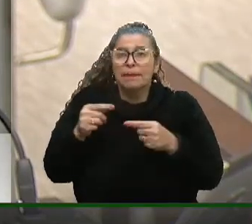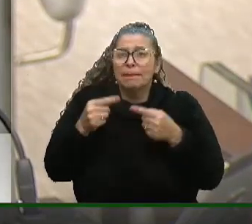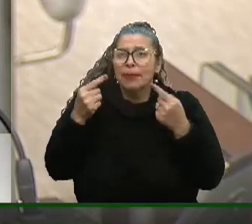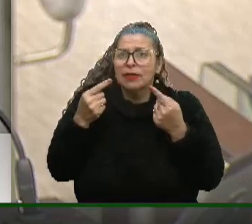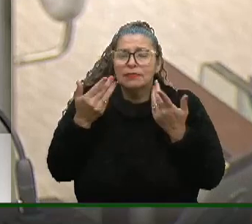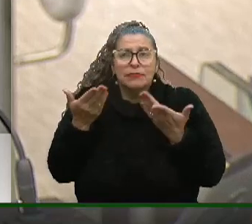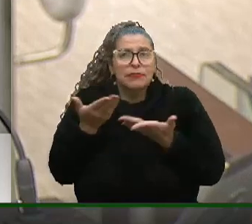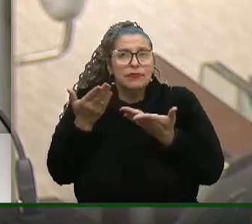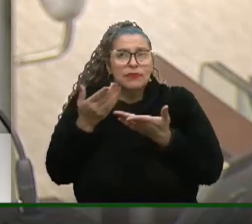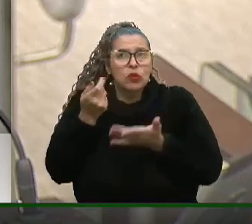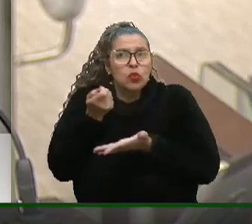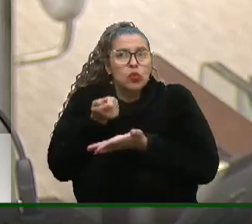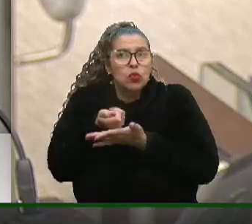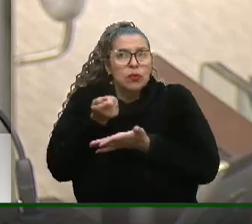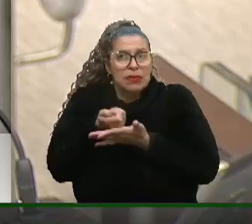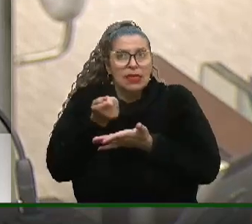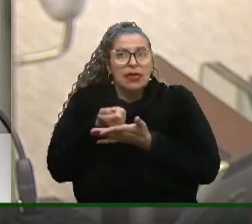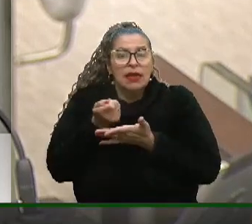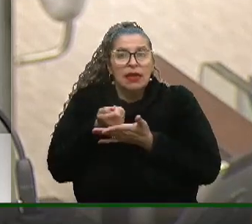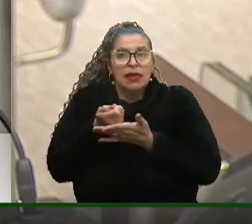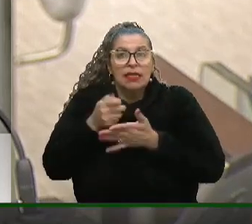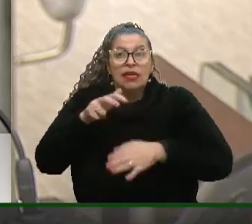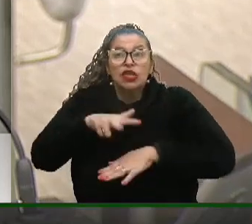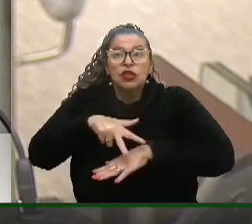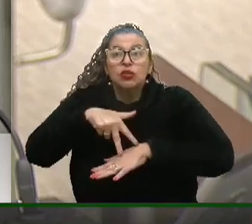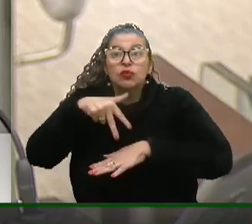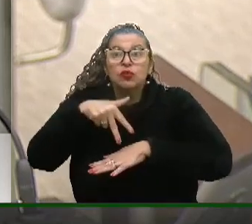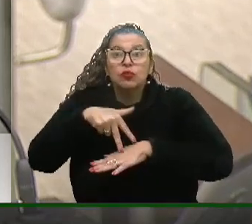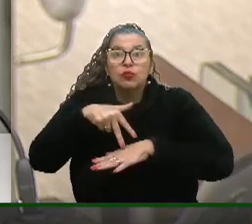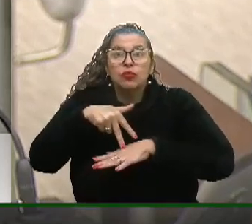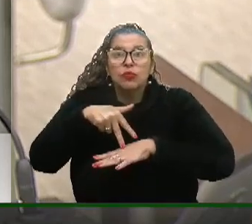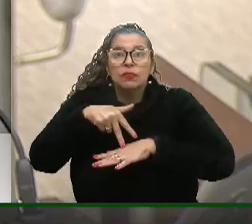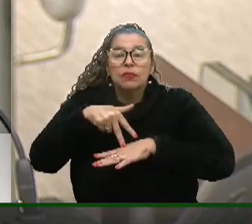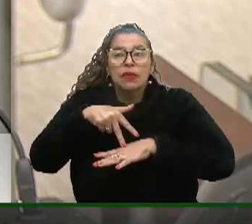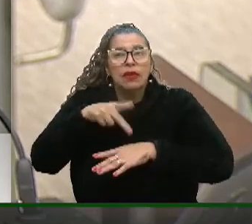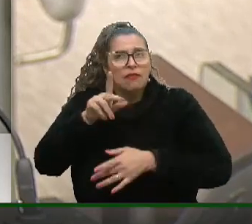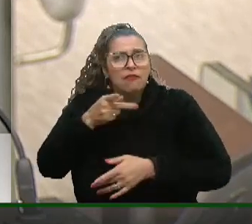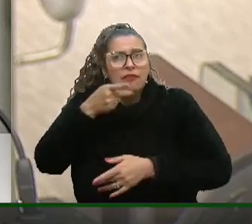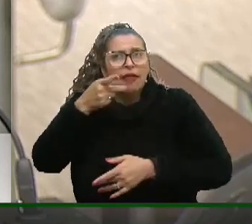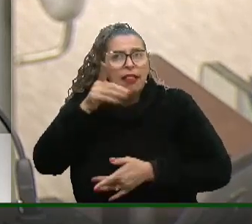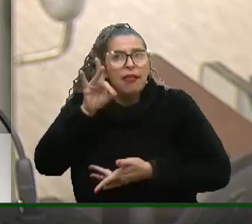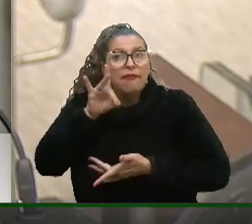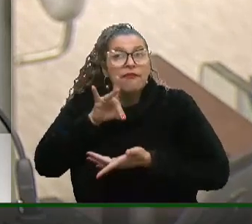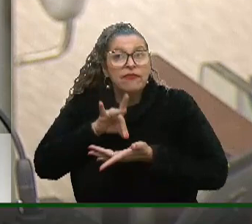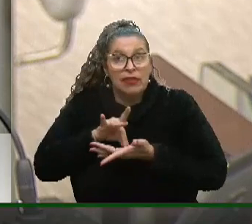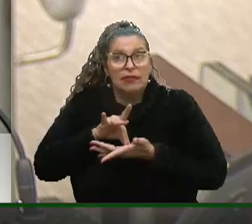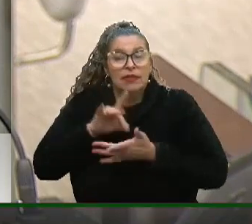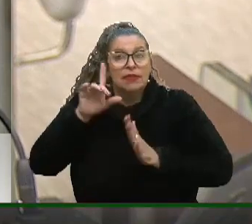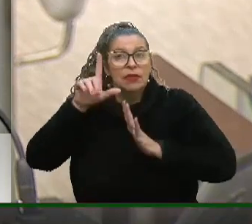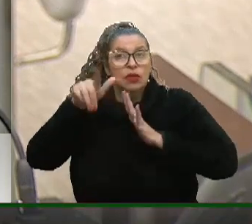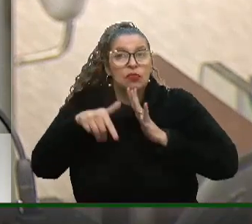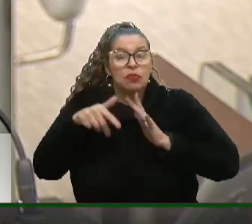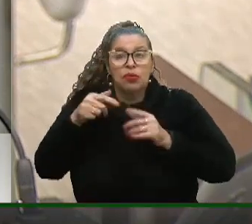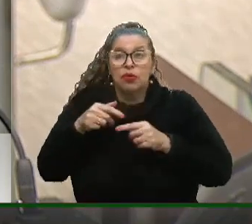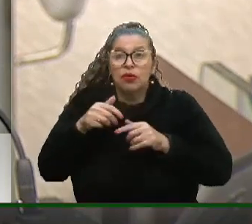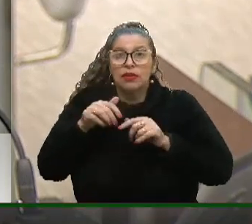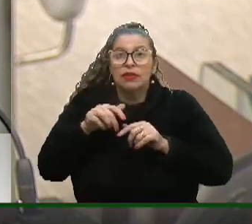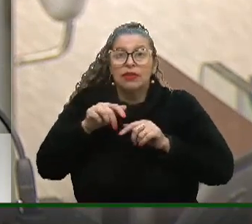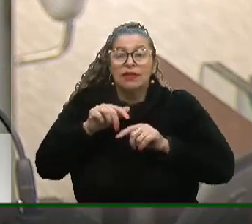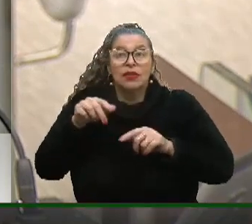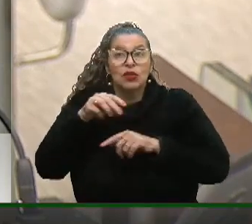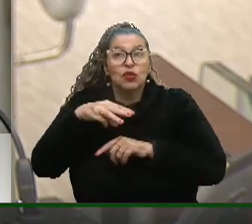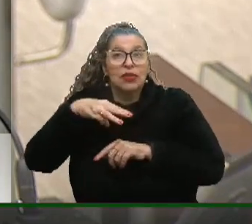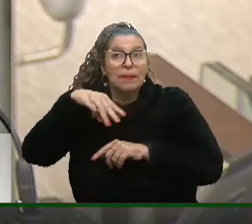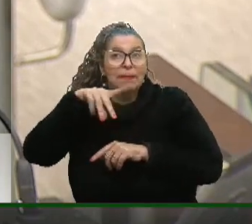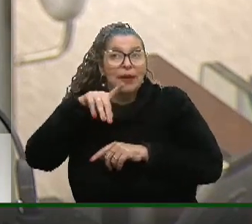obrigado, deputado Ani Ortiz, a subir nessa tribuna para repor a verdade, após uma manifestação do deputado